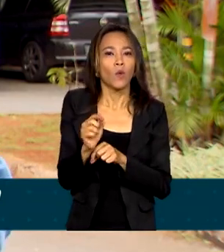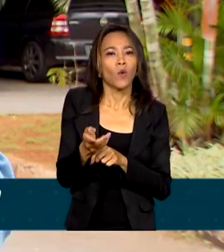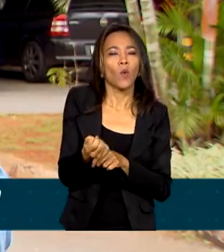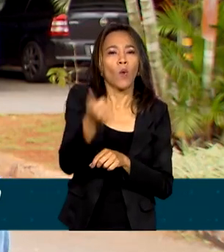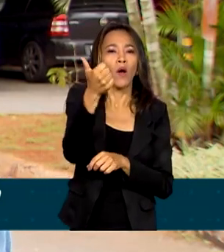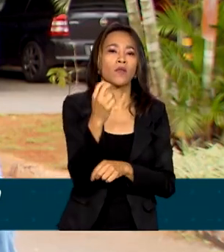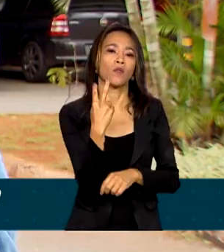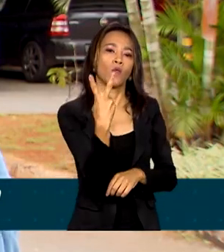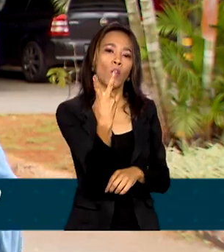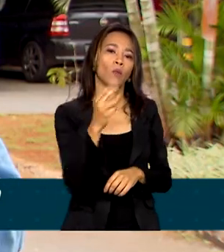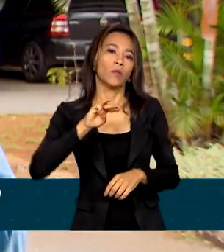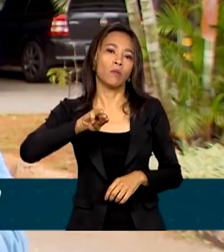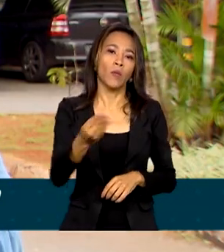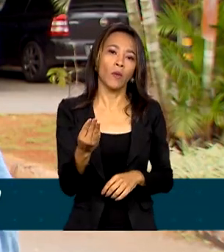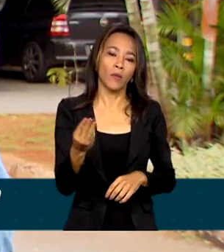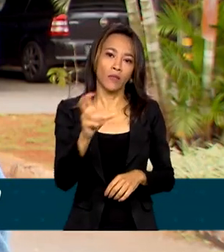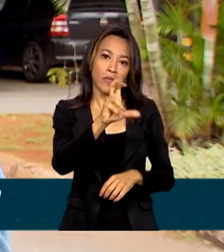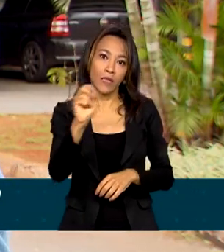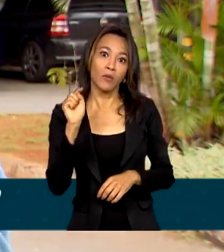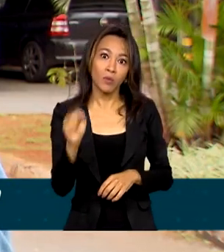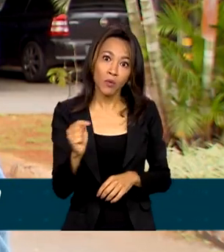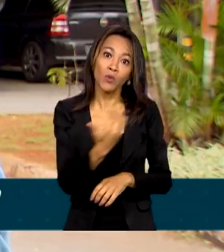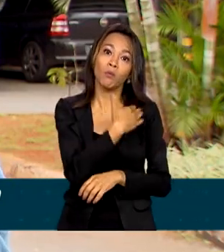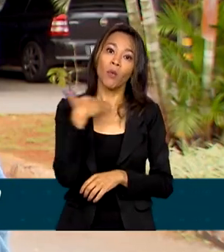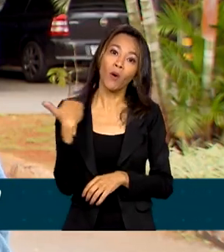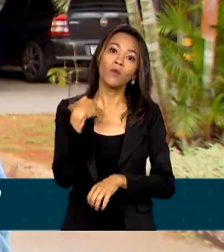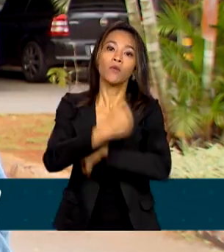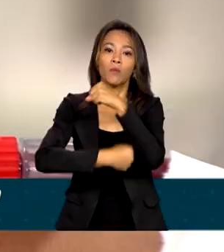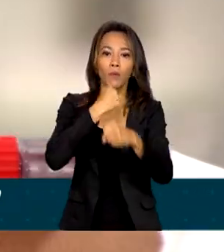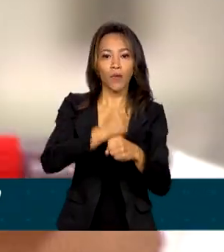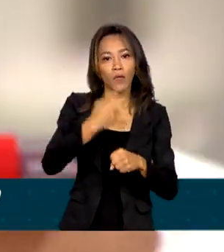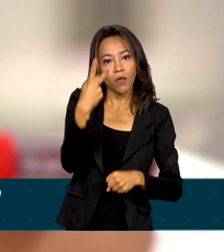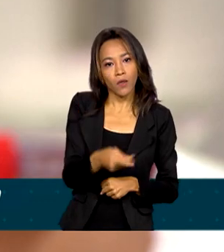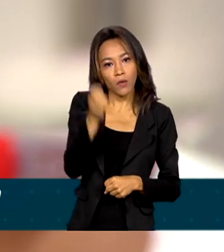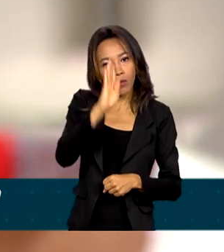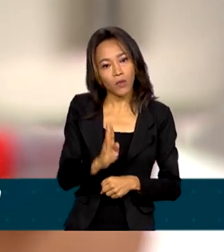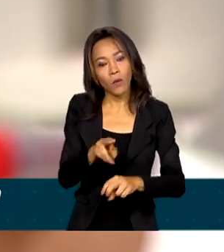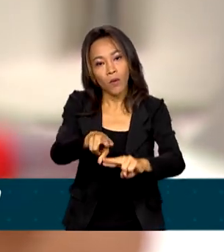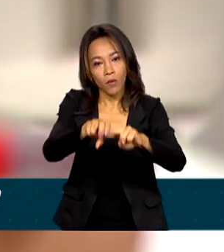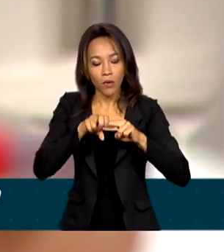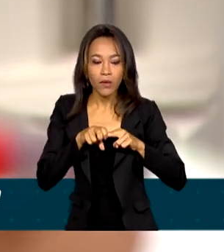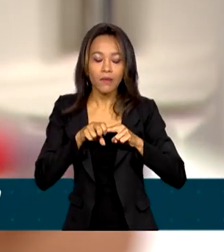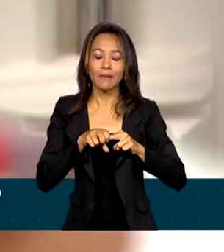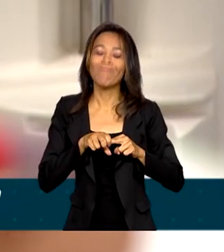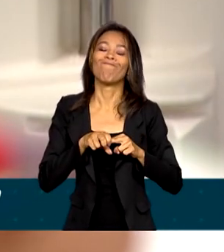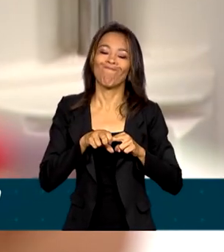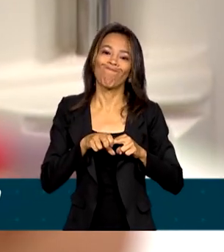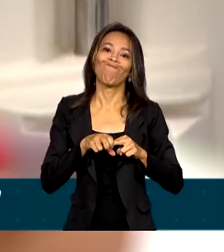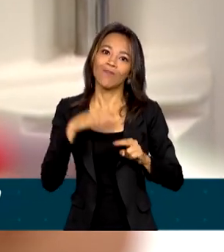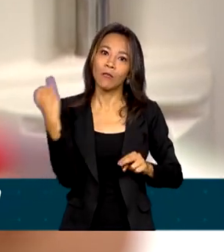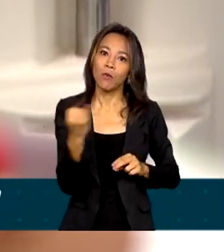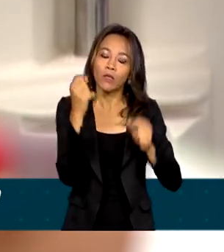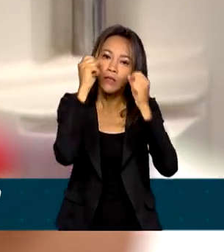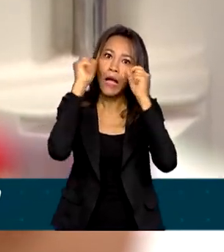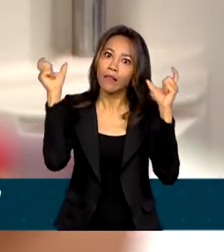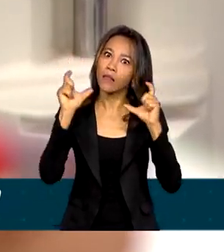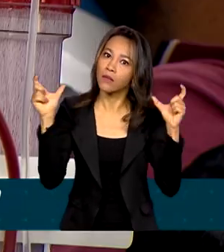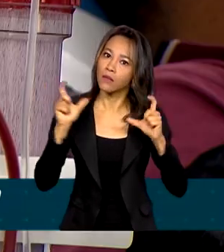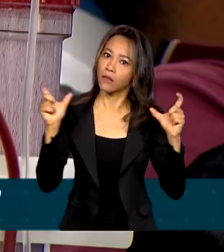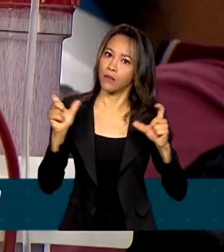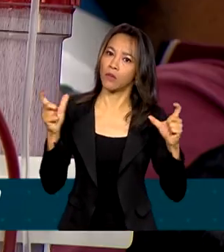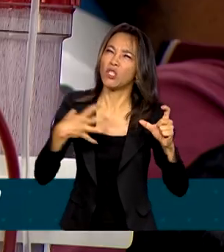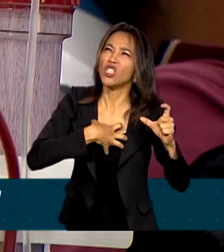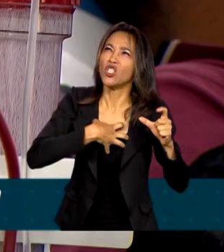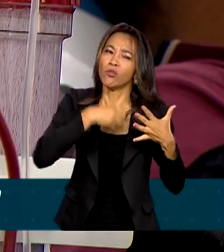milhões e meio de mortes por ano no país. Por isso, a importância de estar atento aos sintomas